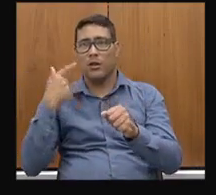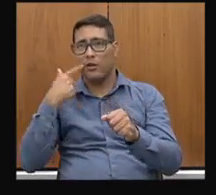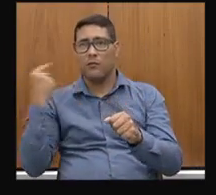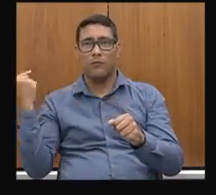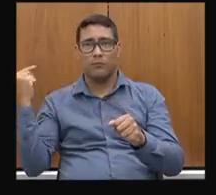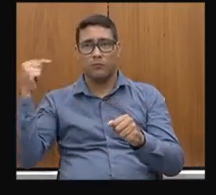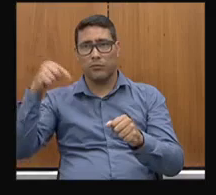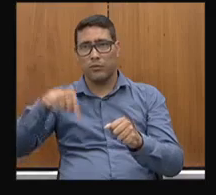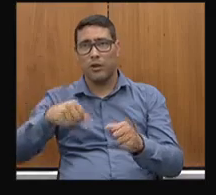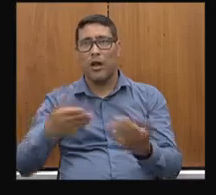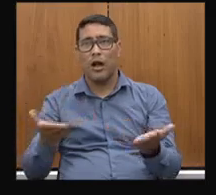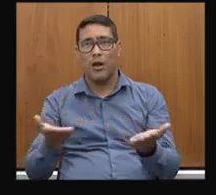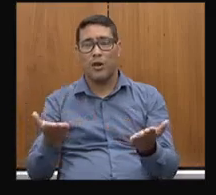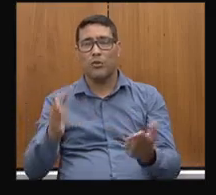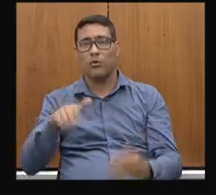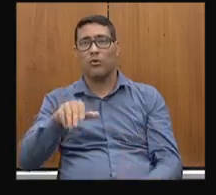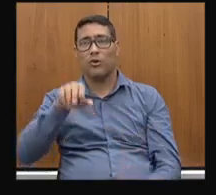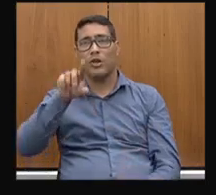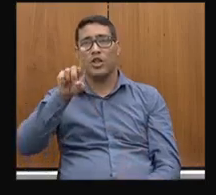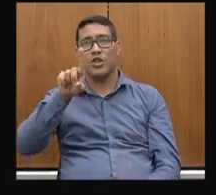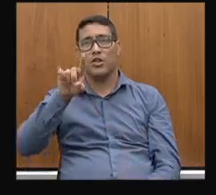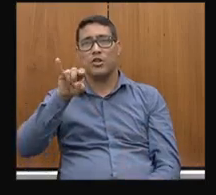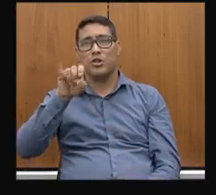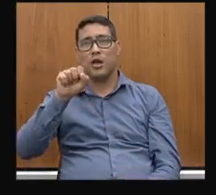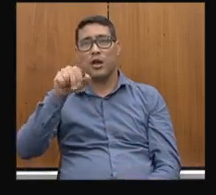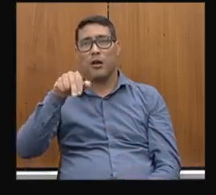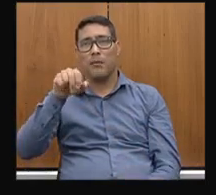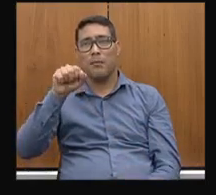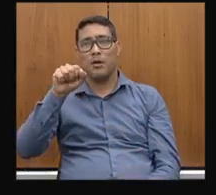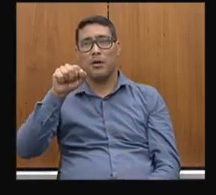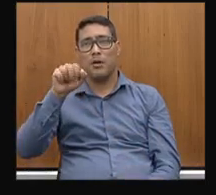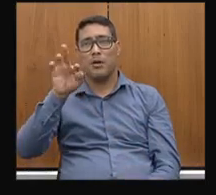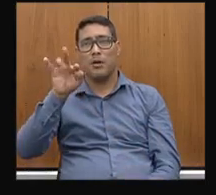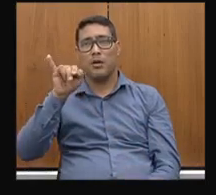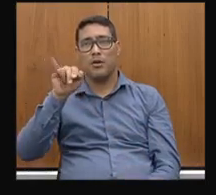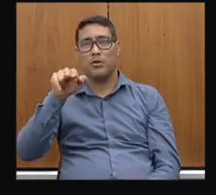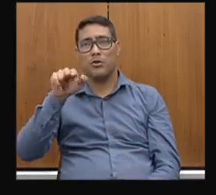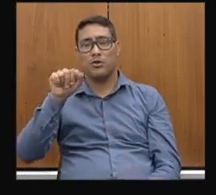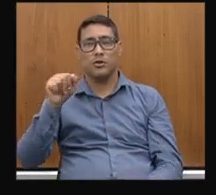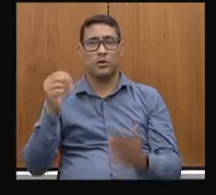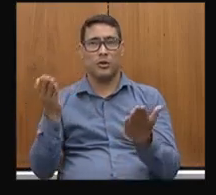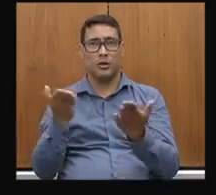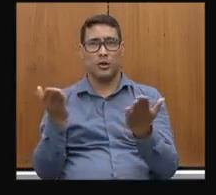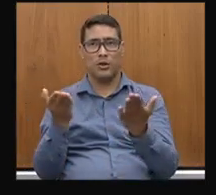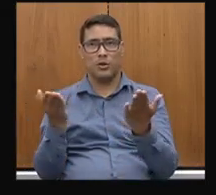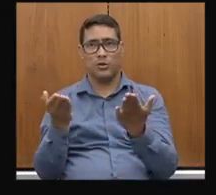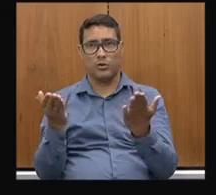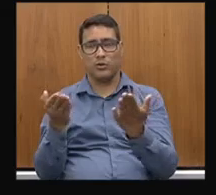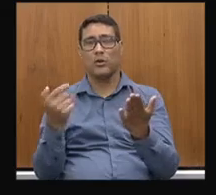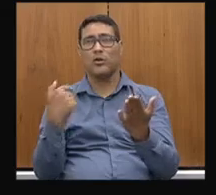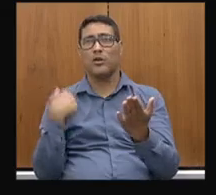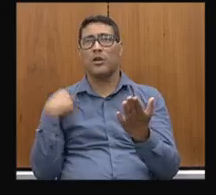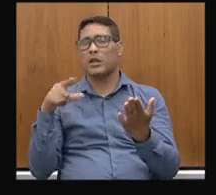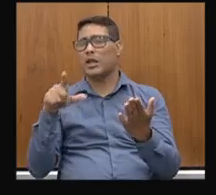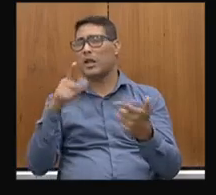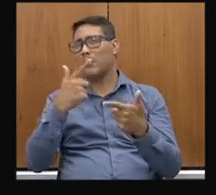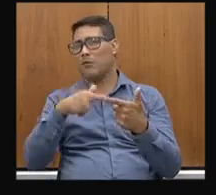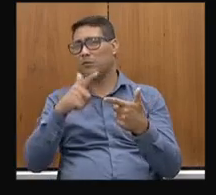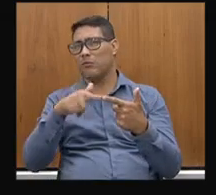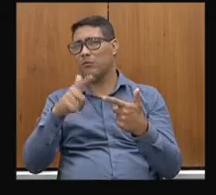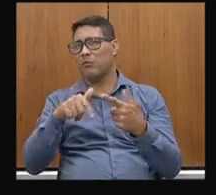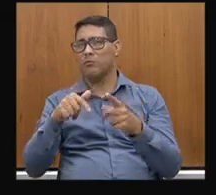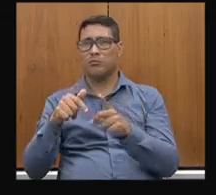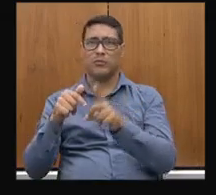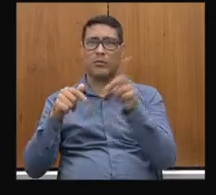agora eu estou em Diamantina, deputado João Leite. Passei aqui agora, saindo de Couto Magalhães, que me parece que houve algum problema e as